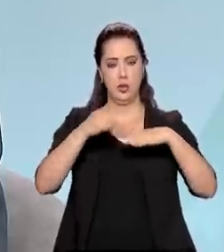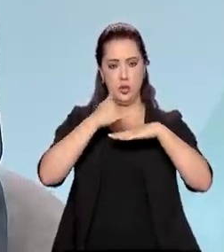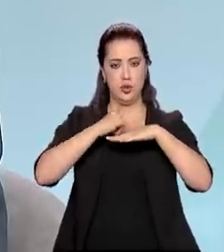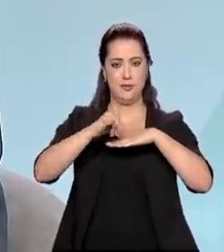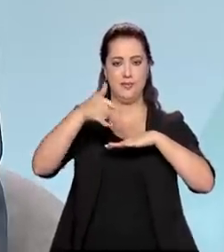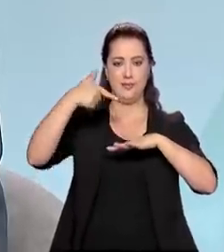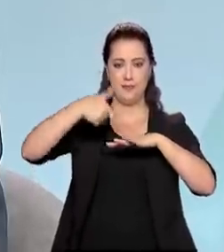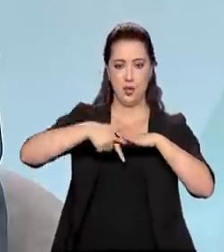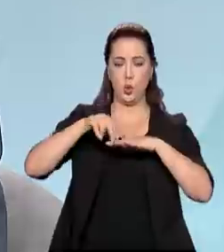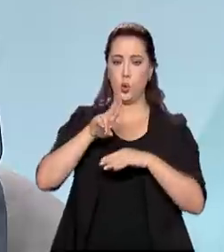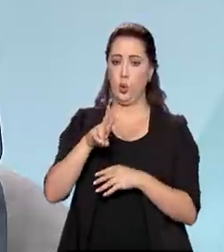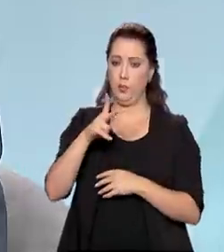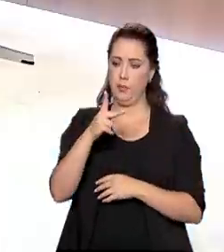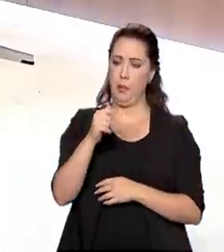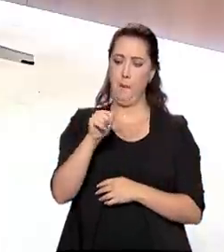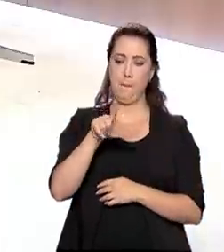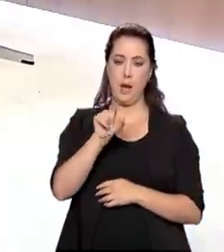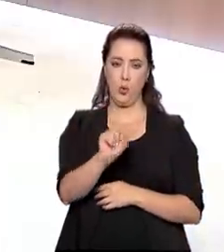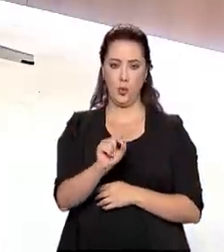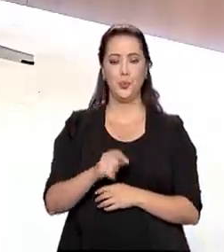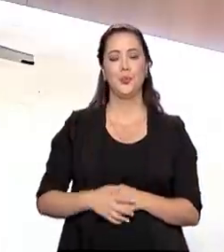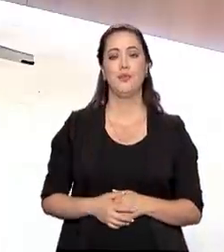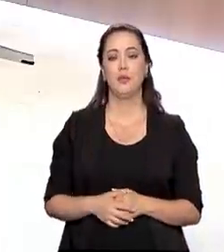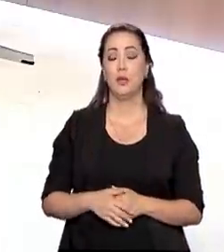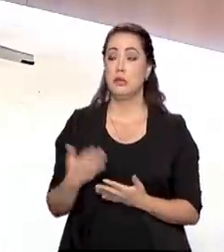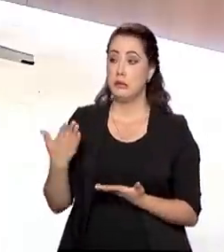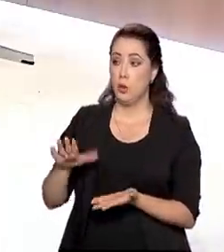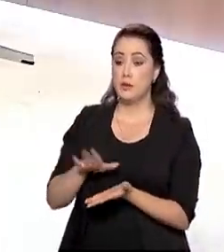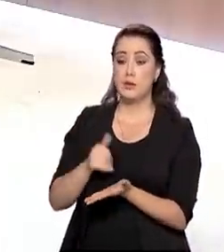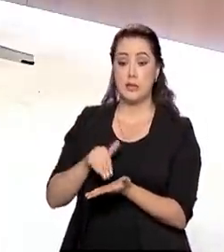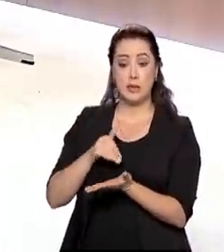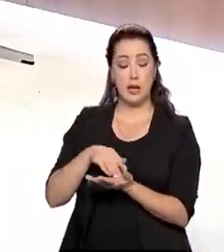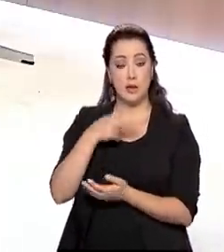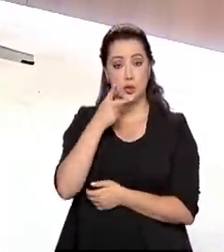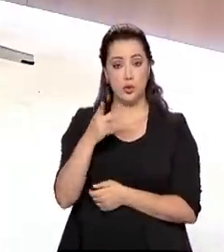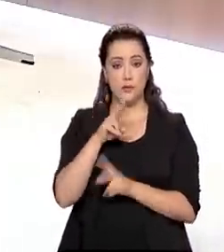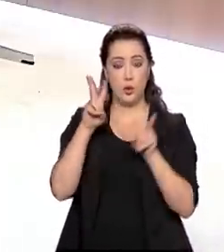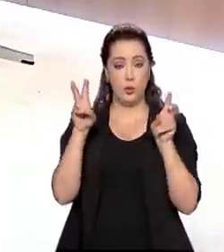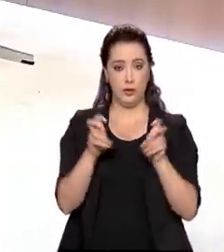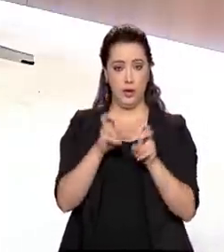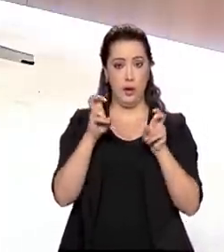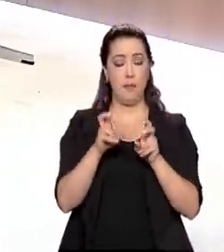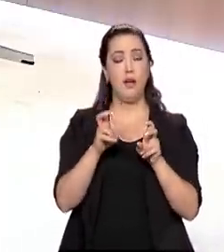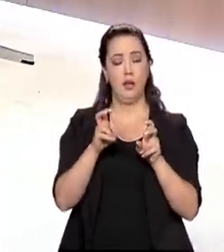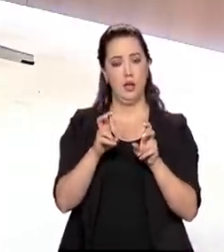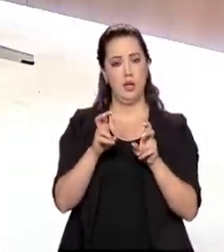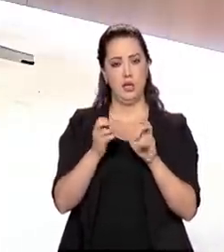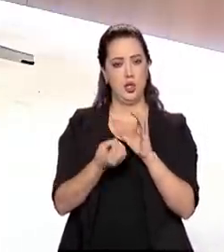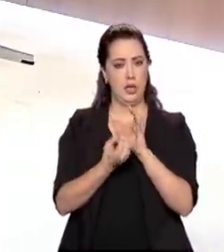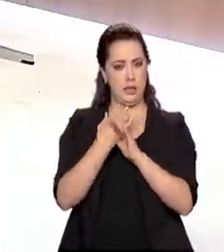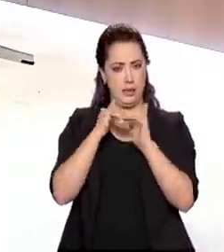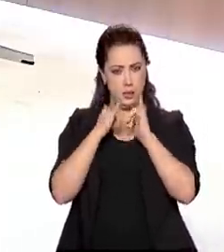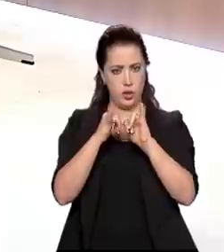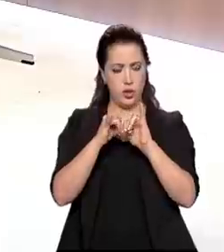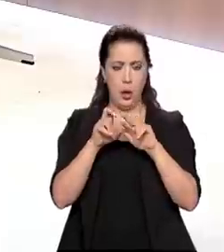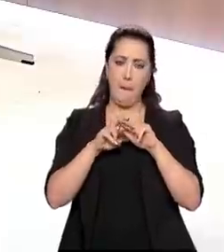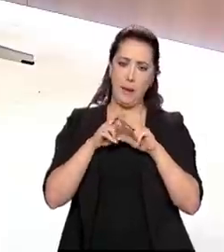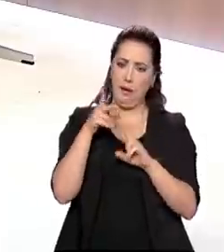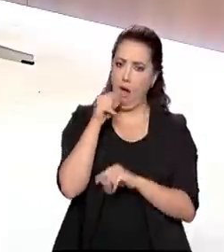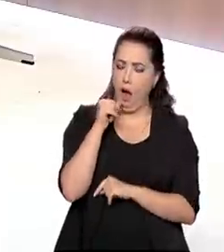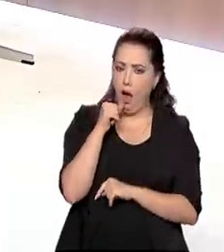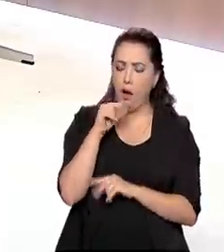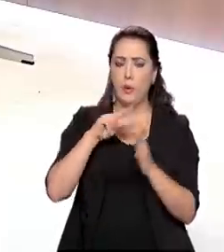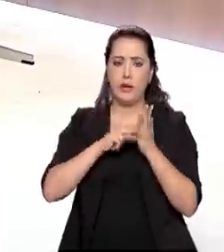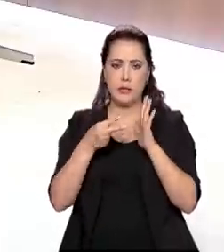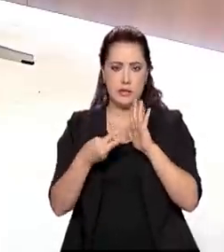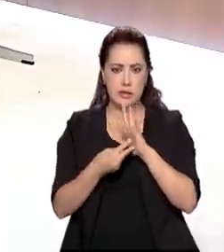César Domingues. Secretário, então, a gente falou da fonte hidráulica, que ainda representa a maior parte